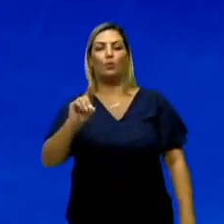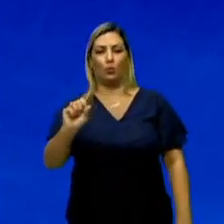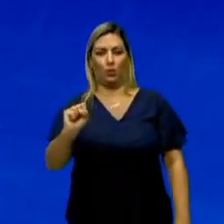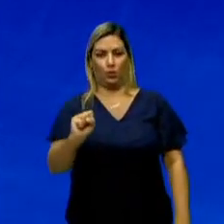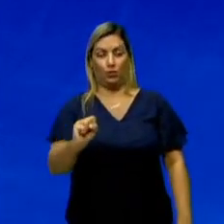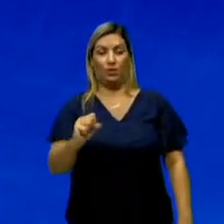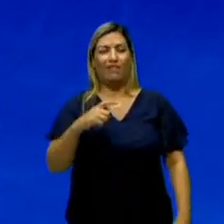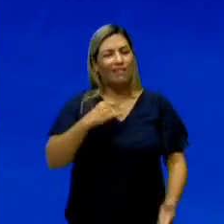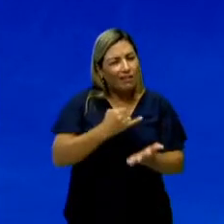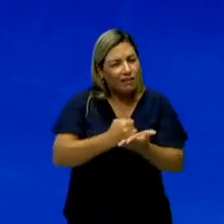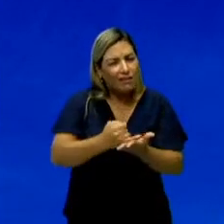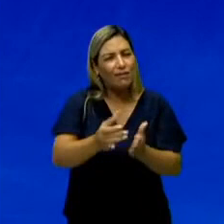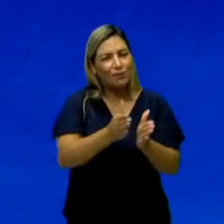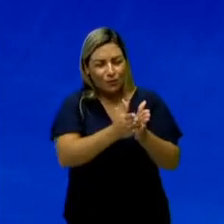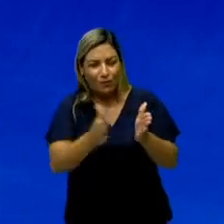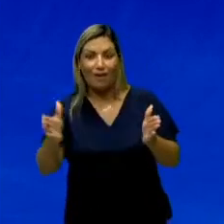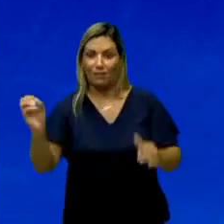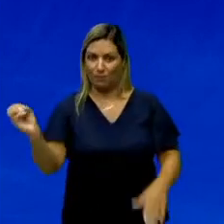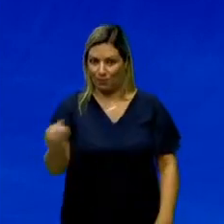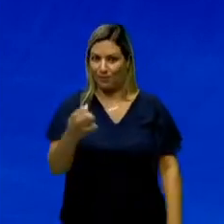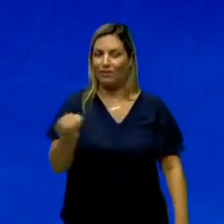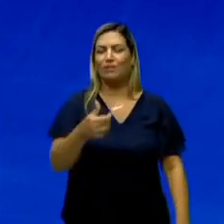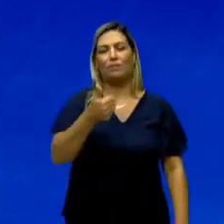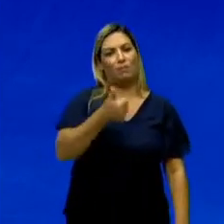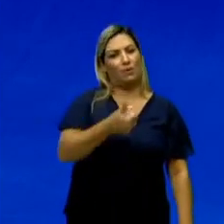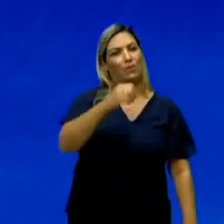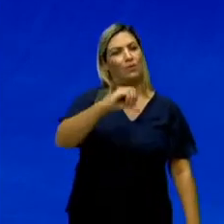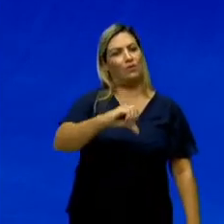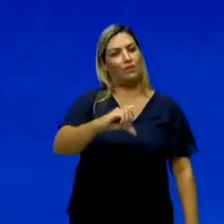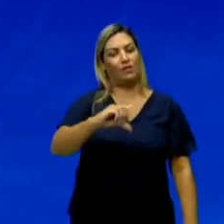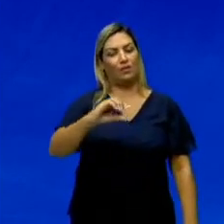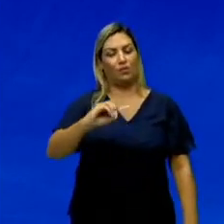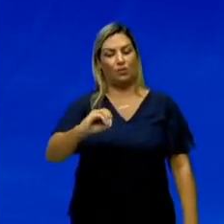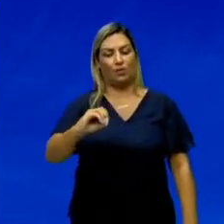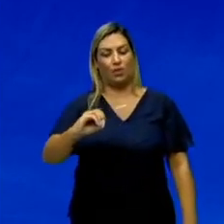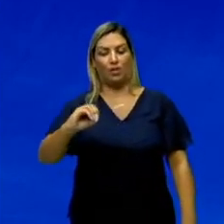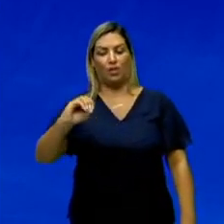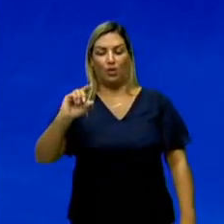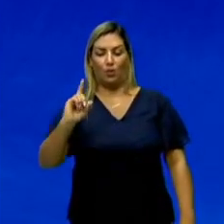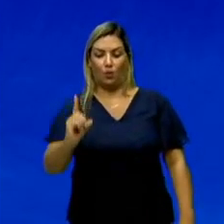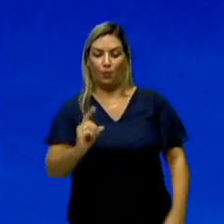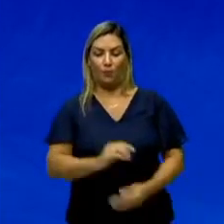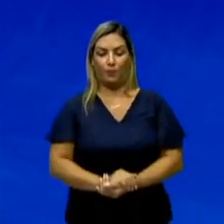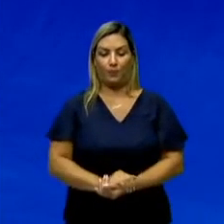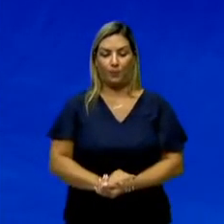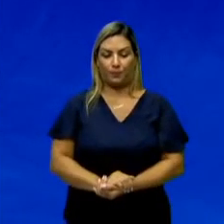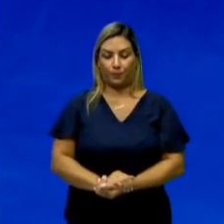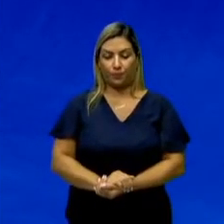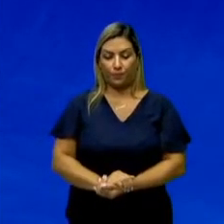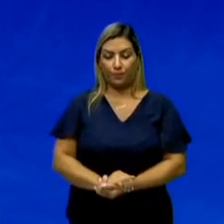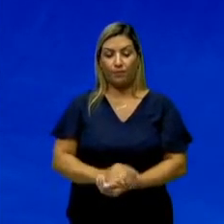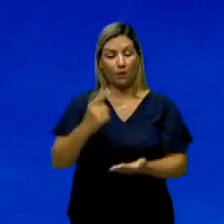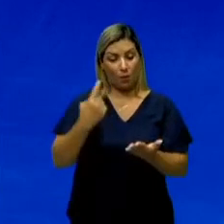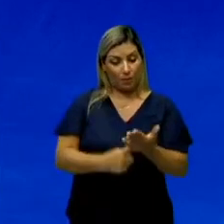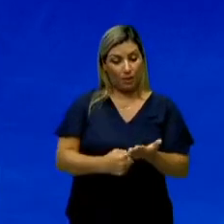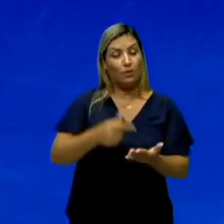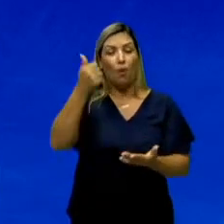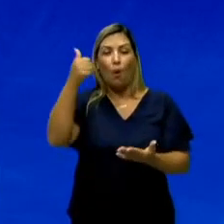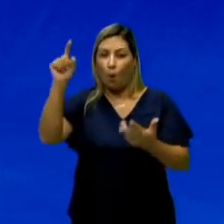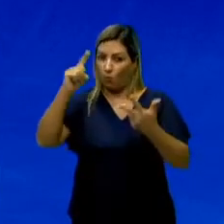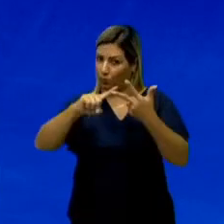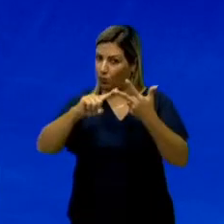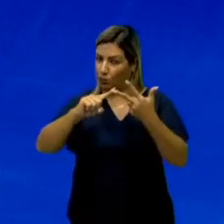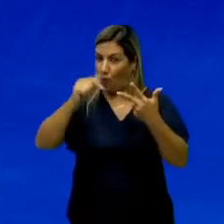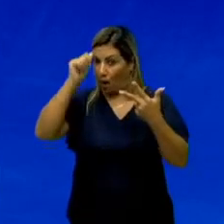lançada no iniciozinho da fase pré-modernista, no ano de 1901. Combinado? Outro autor que